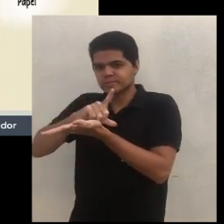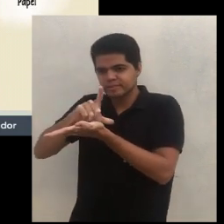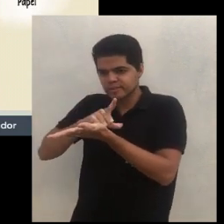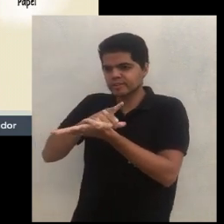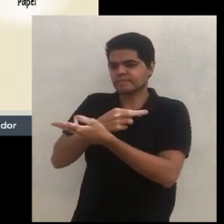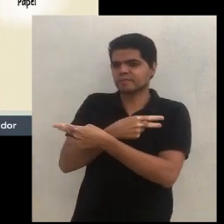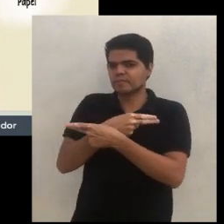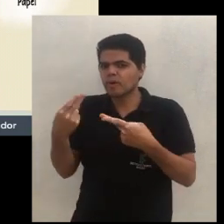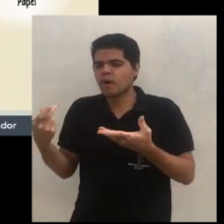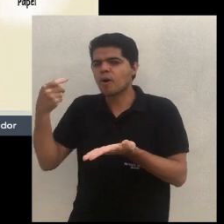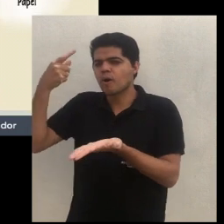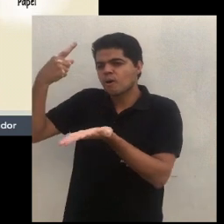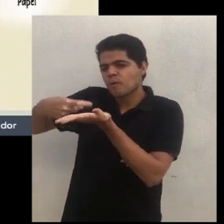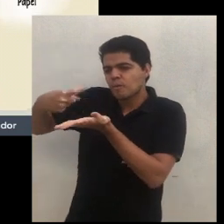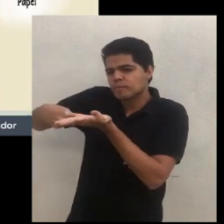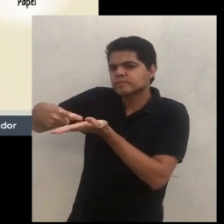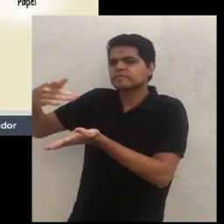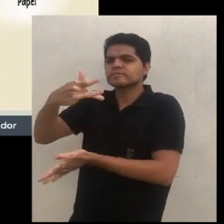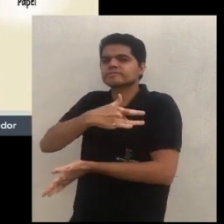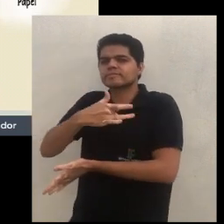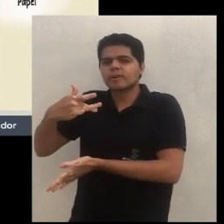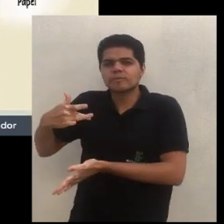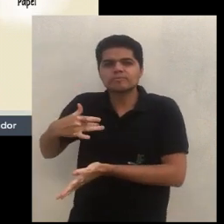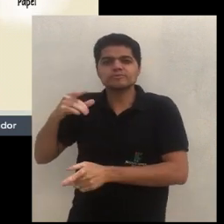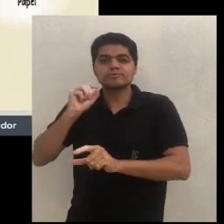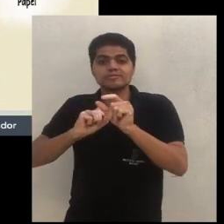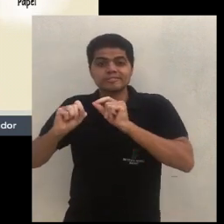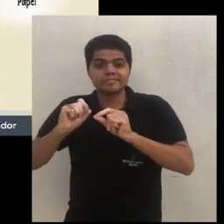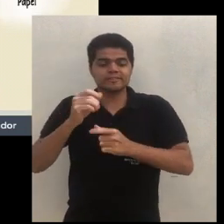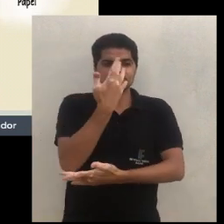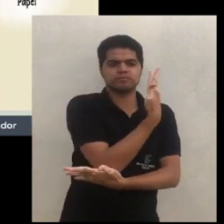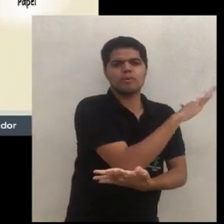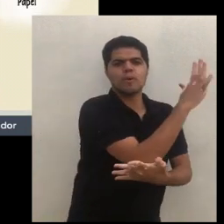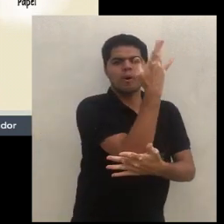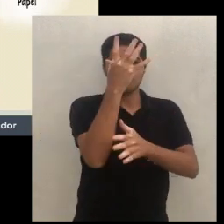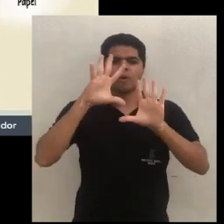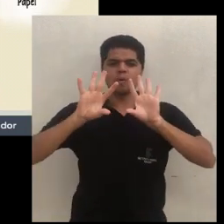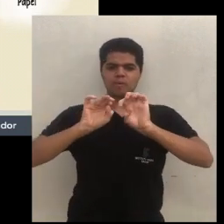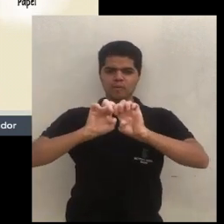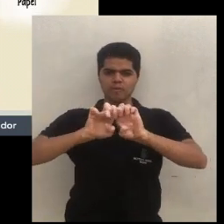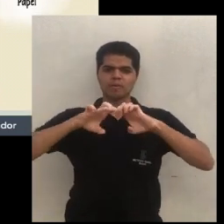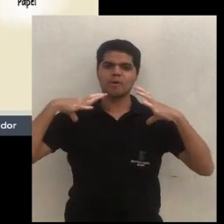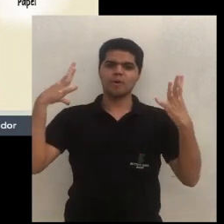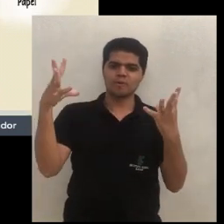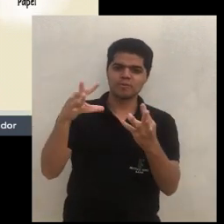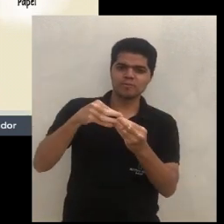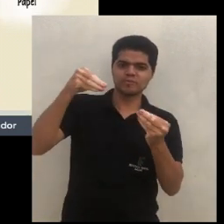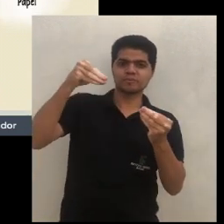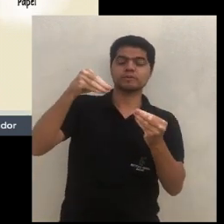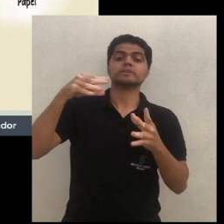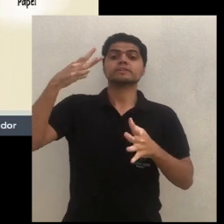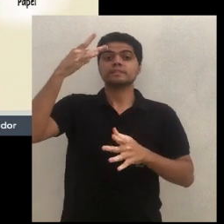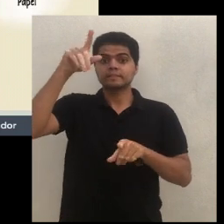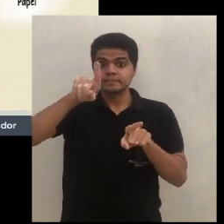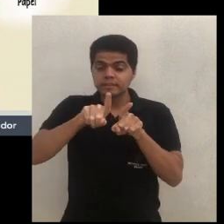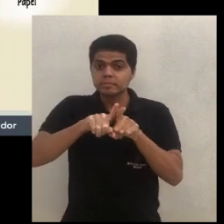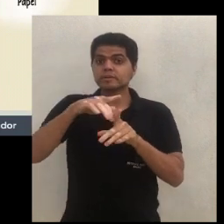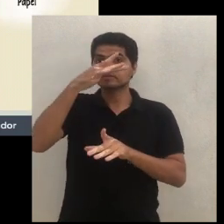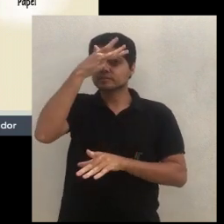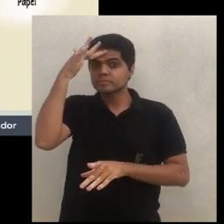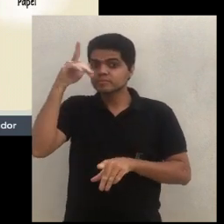de produção comprometido com a saúde dos ecossistemas. e das pessoas, com base em processos ecológicos,